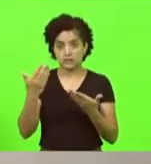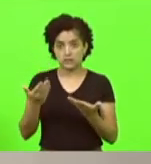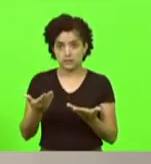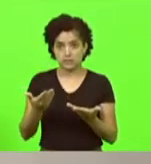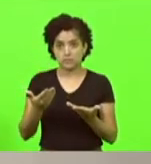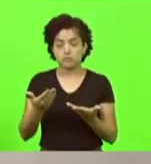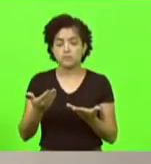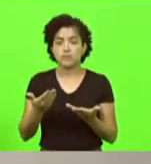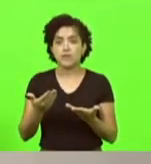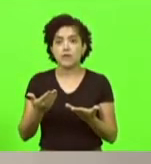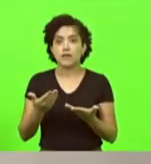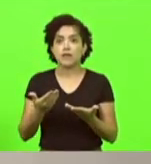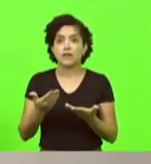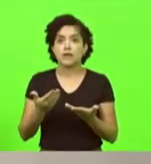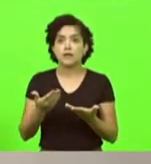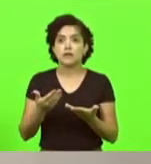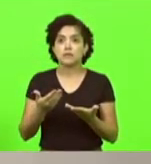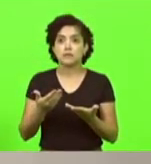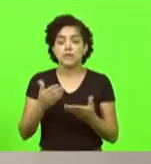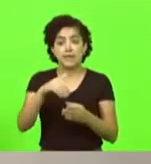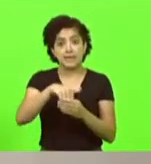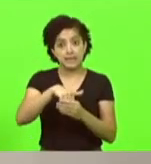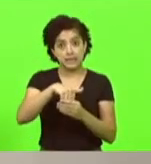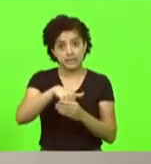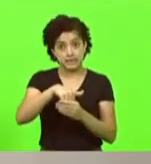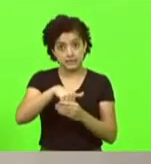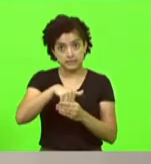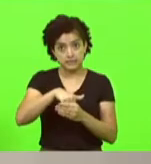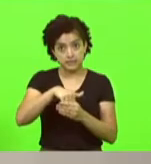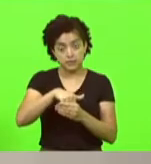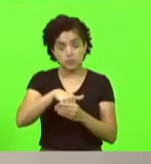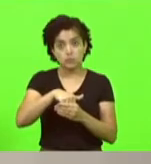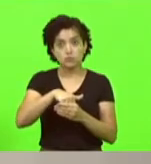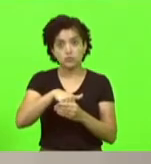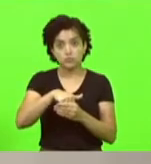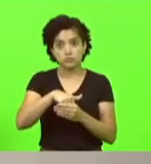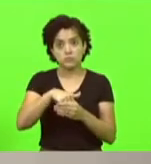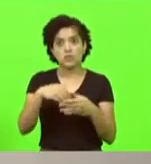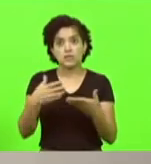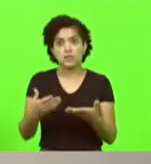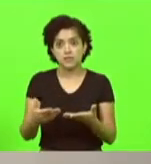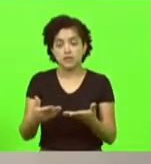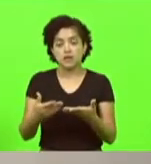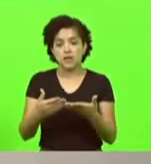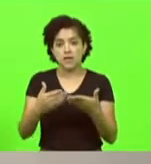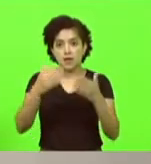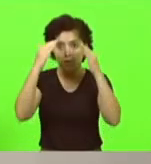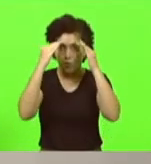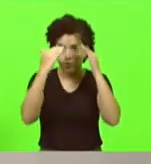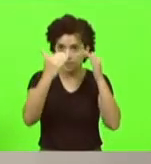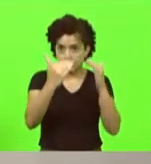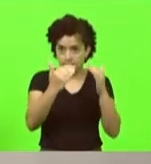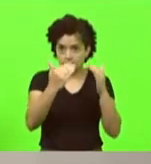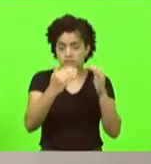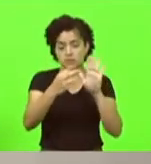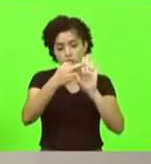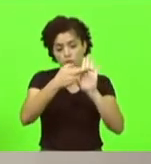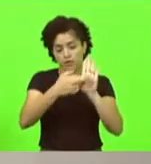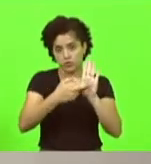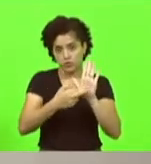fazer essa eleição da forma que nos recomenda o nosso regimento.